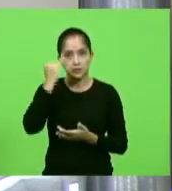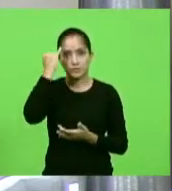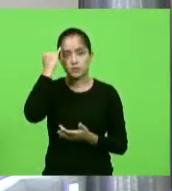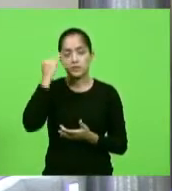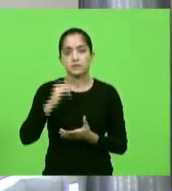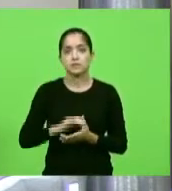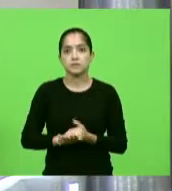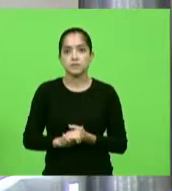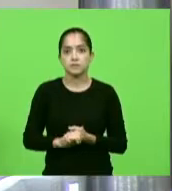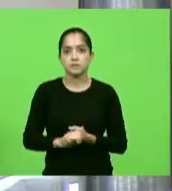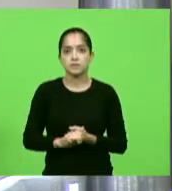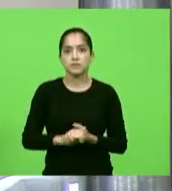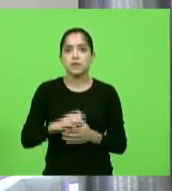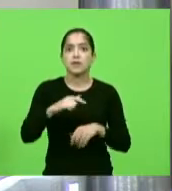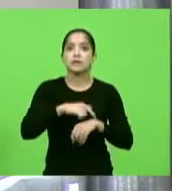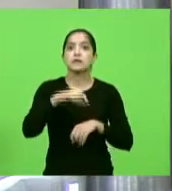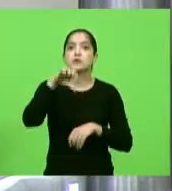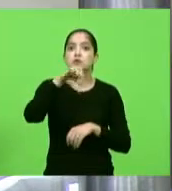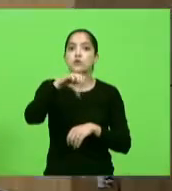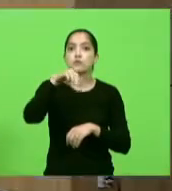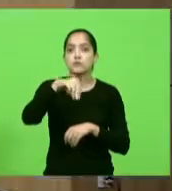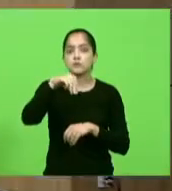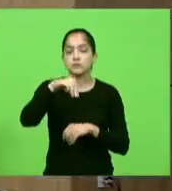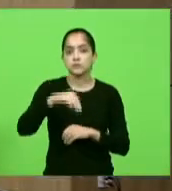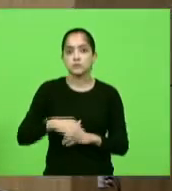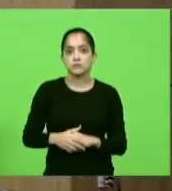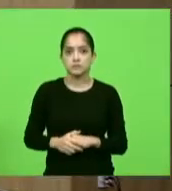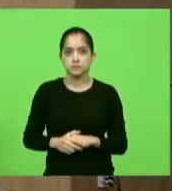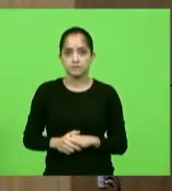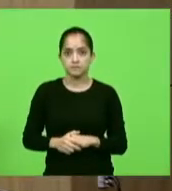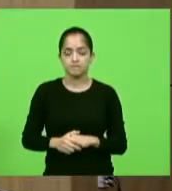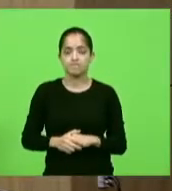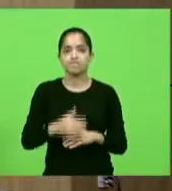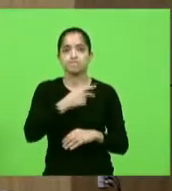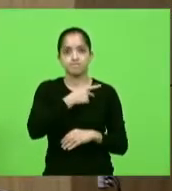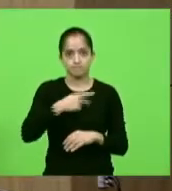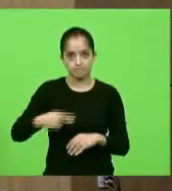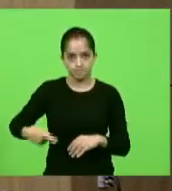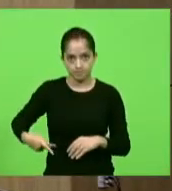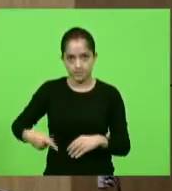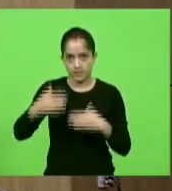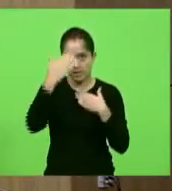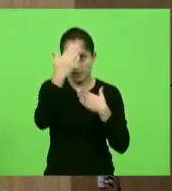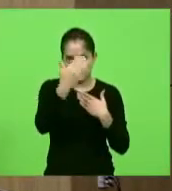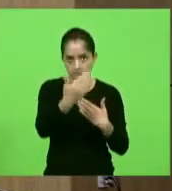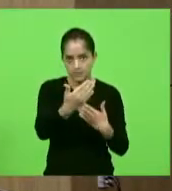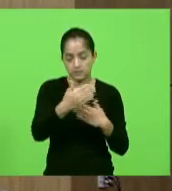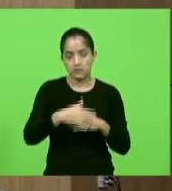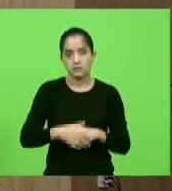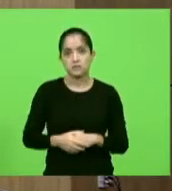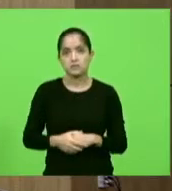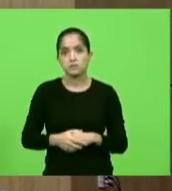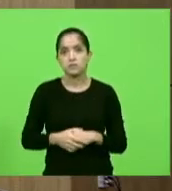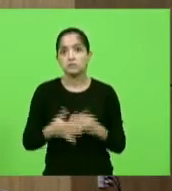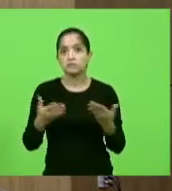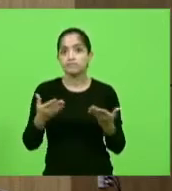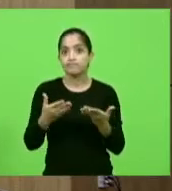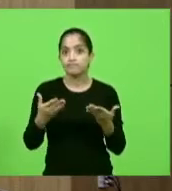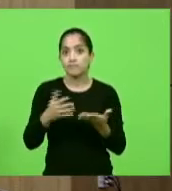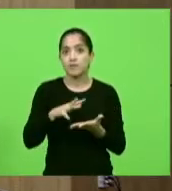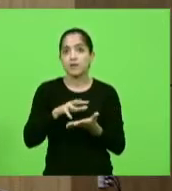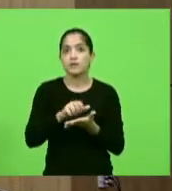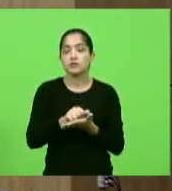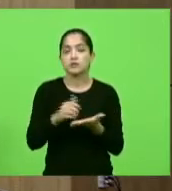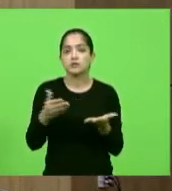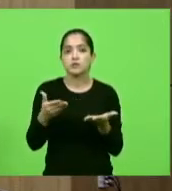nove minutos, deputado. Sr. Presidente, agradeço pela deferência. Eu apenas quero fazer um